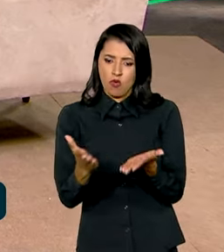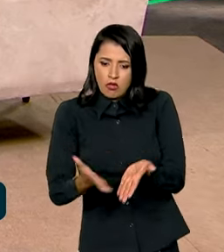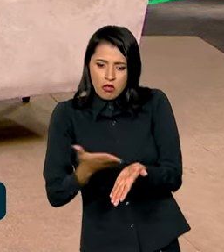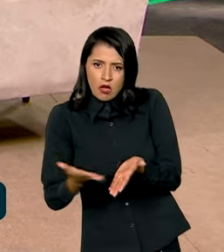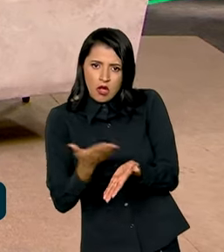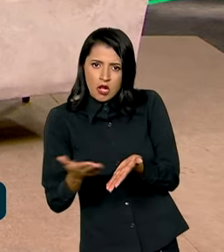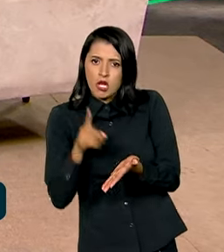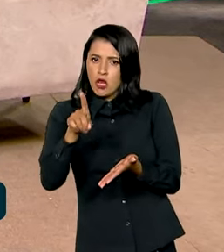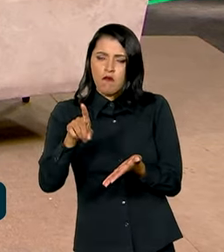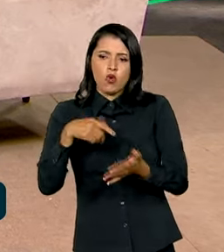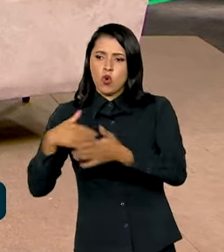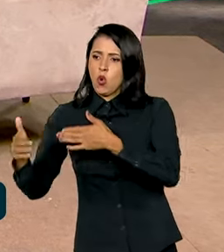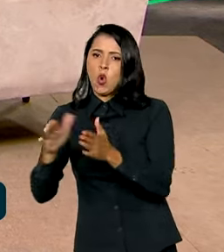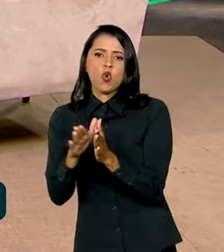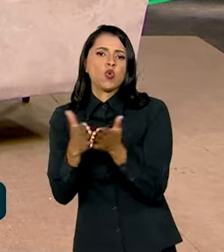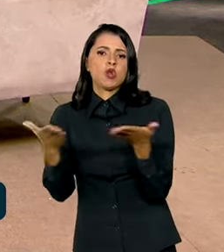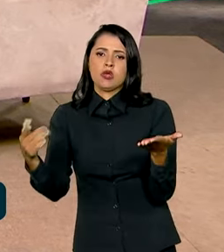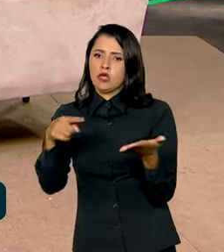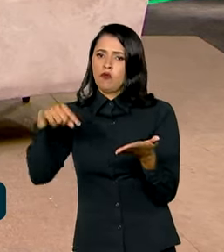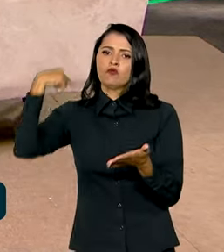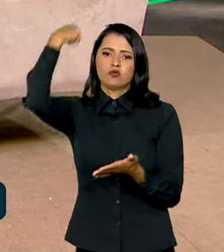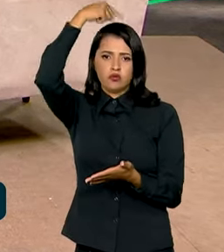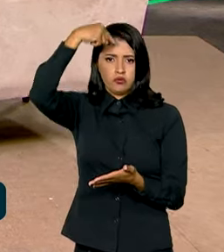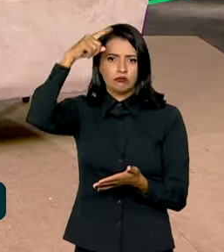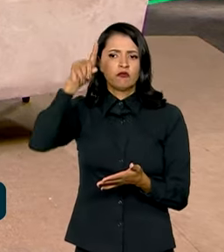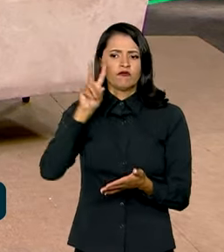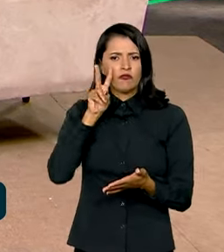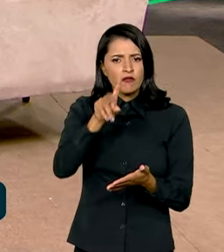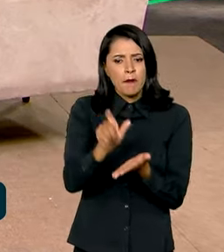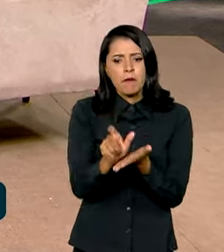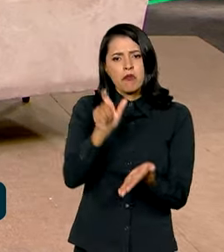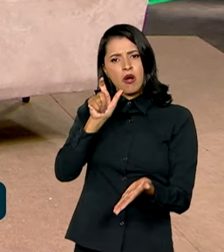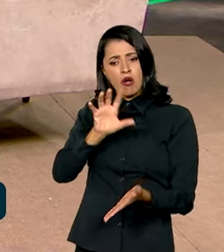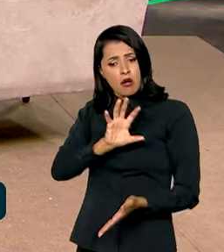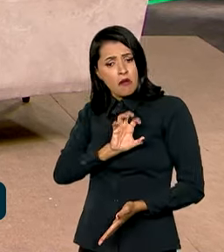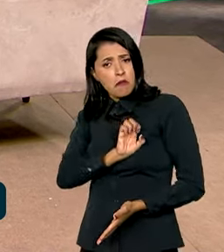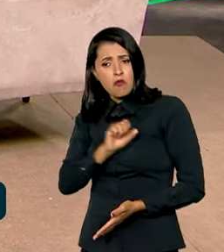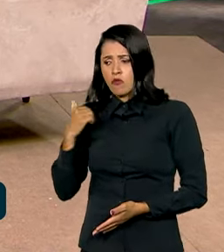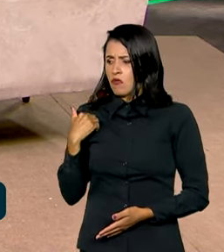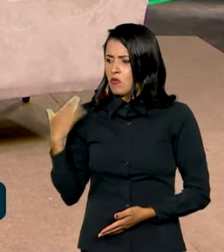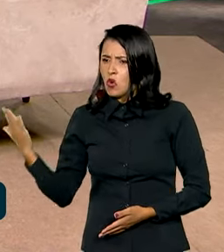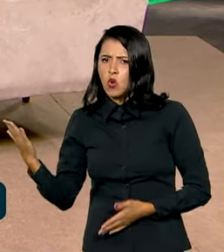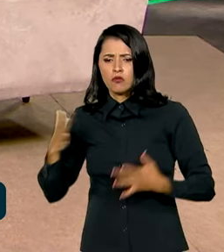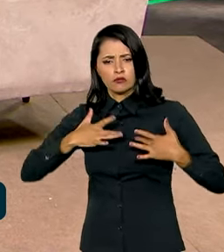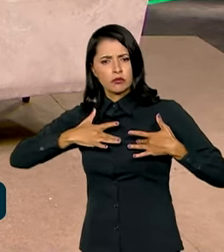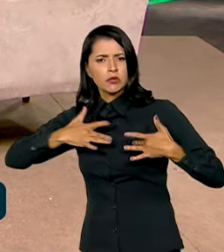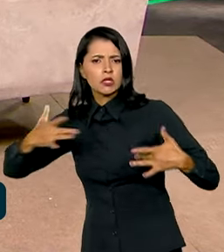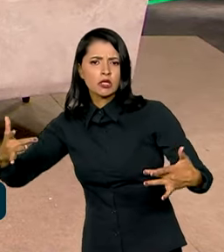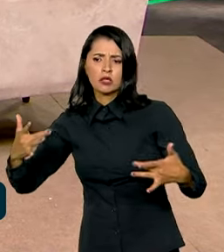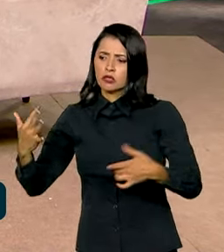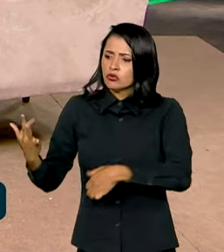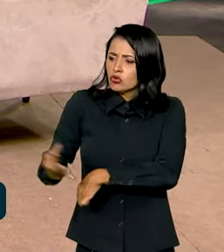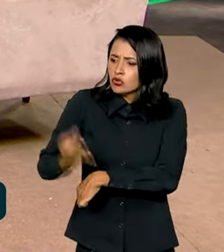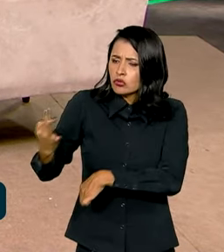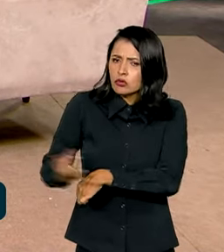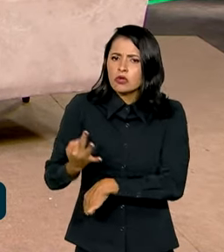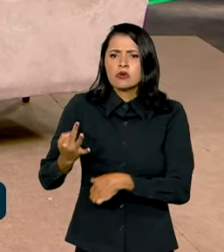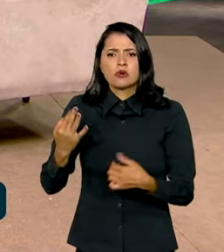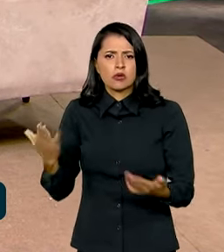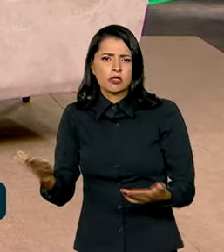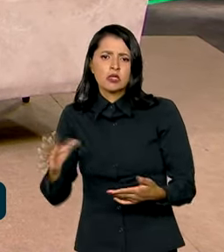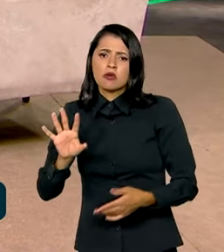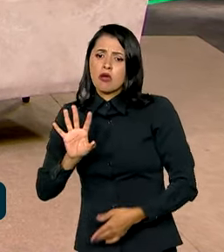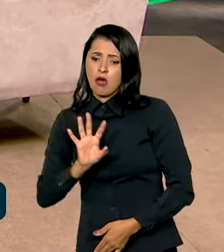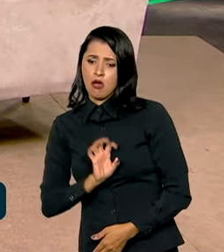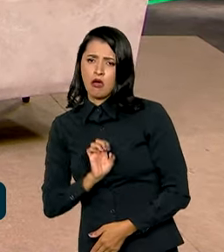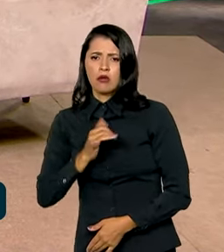livro sagrado que for, a gente vai ver palavras de amor ao próximo, de solidariedade, de tolerância, de